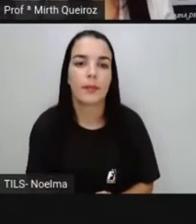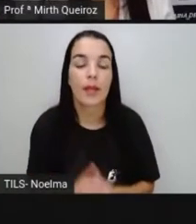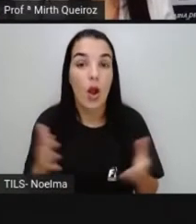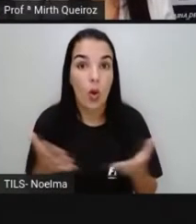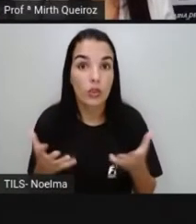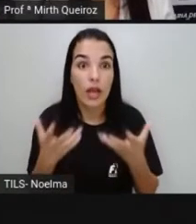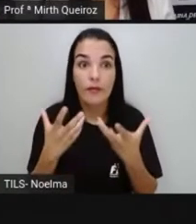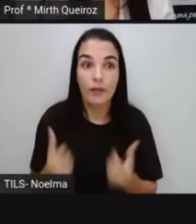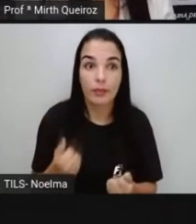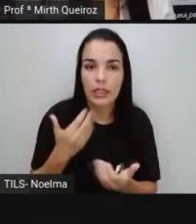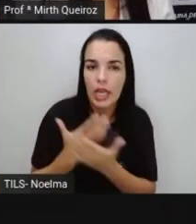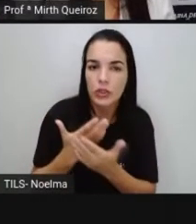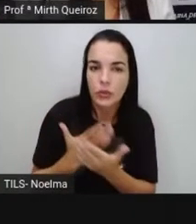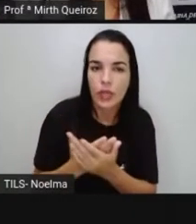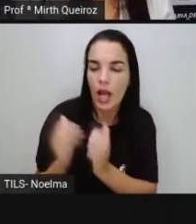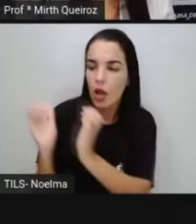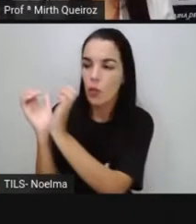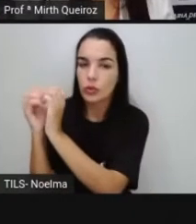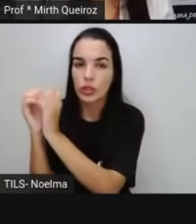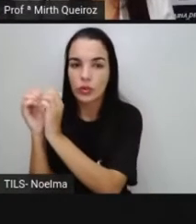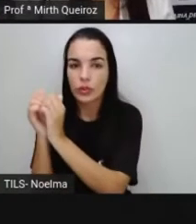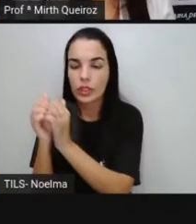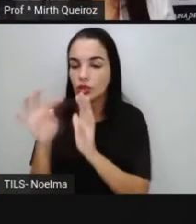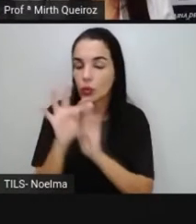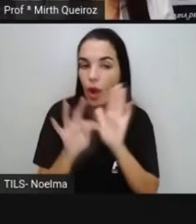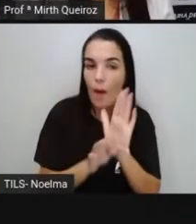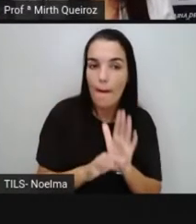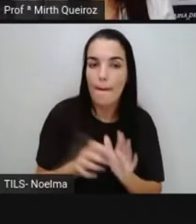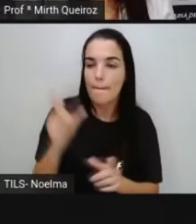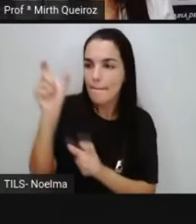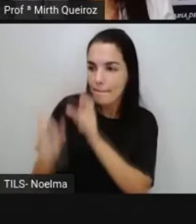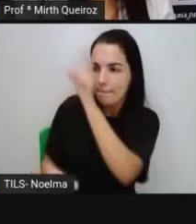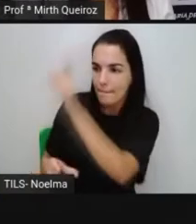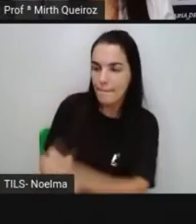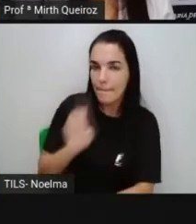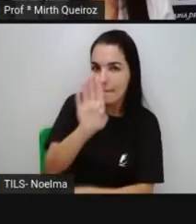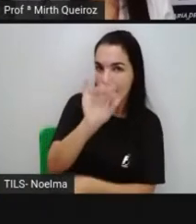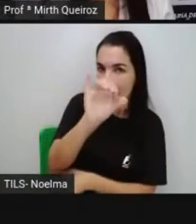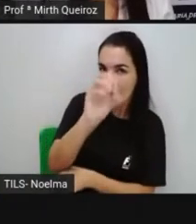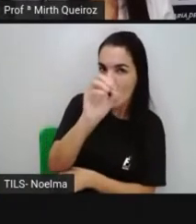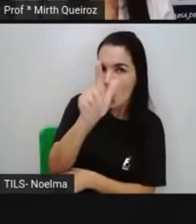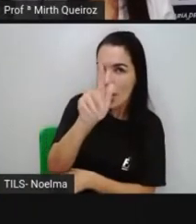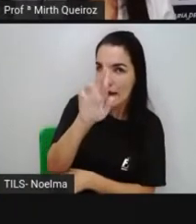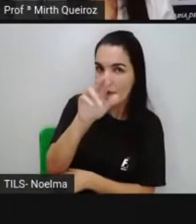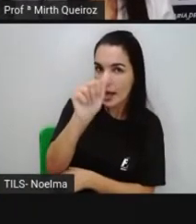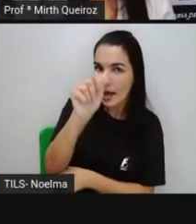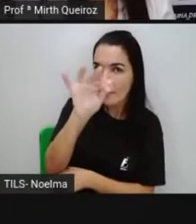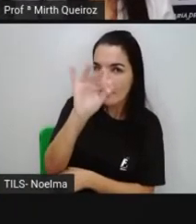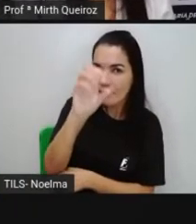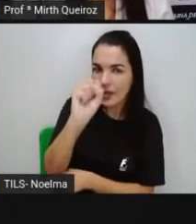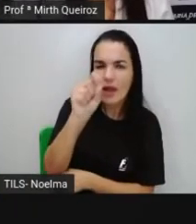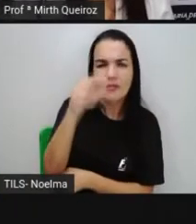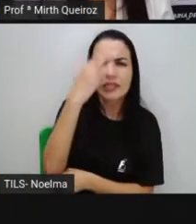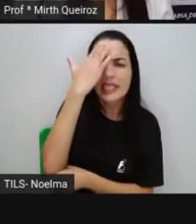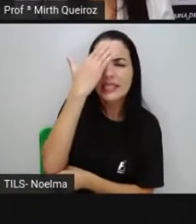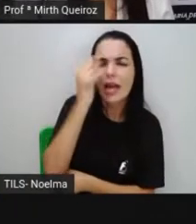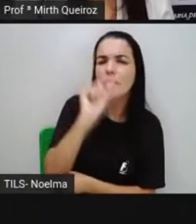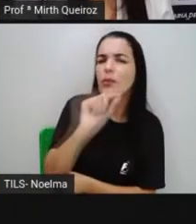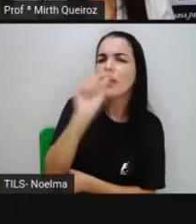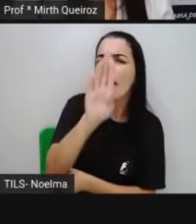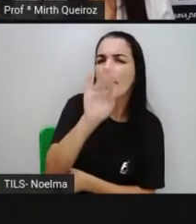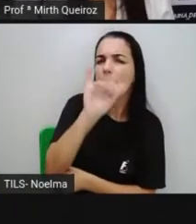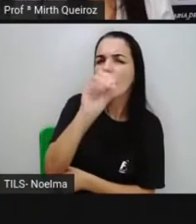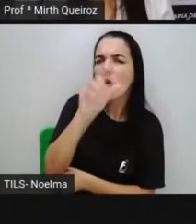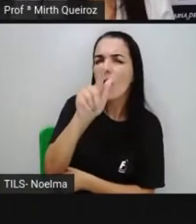Hoje, vamos estudar o gênero textual biografia. Você sabe o que é uma